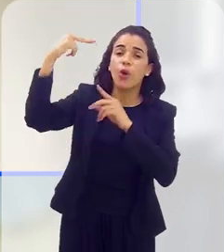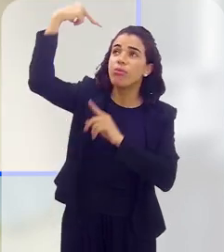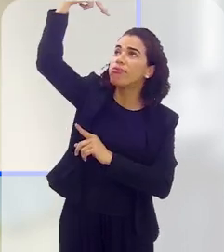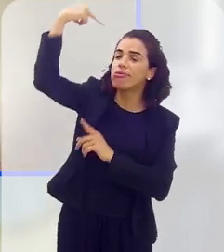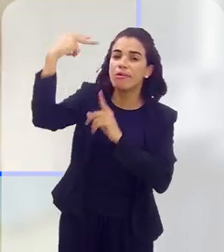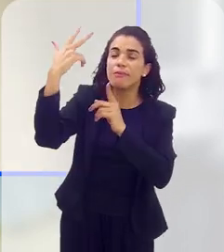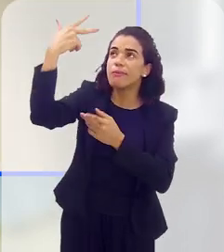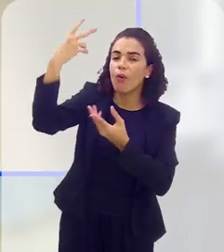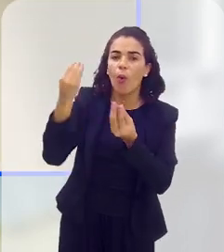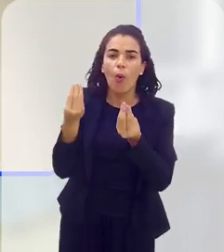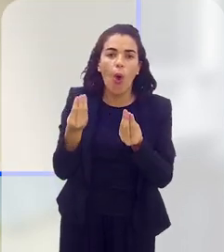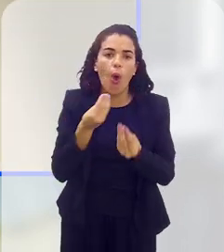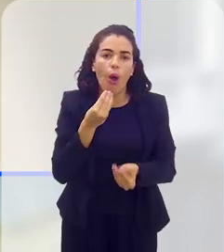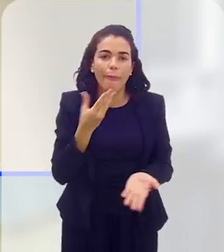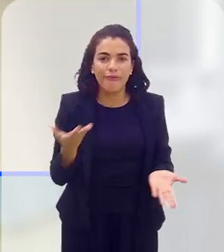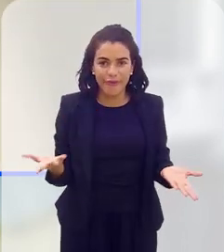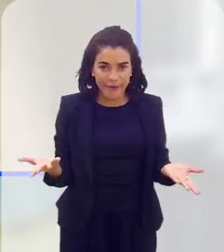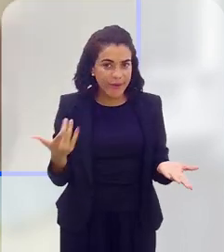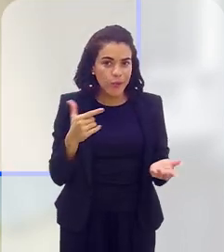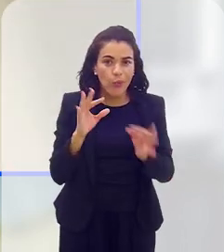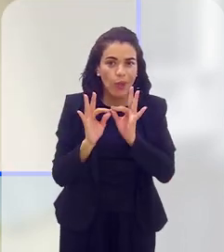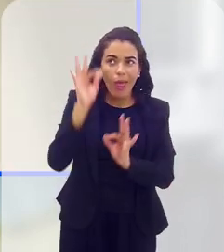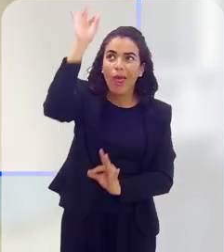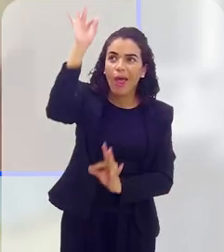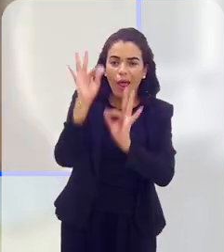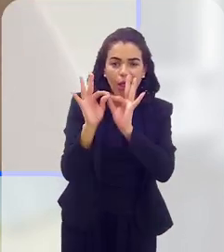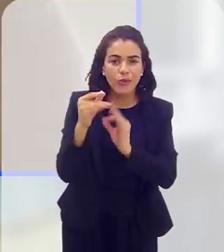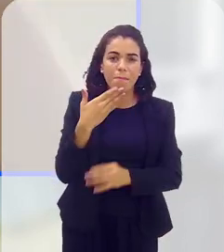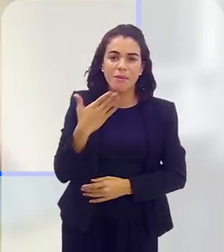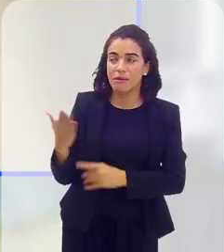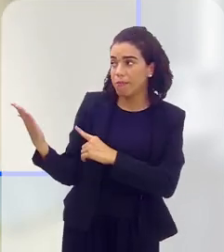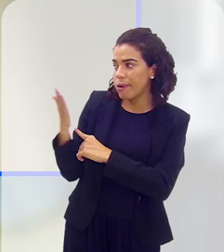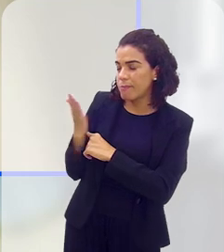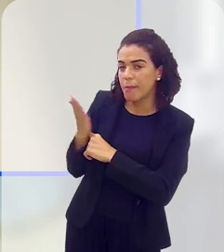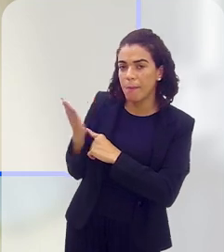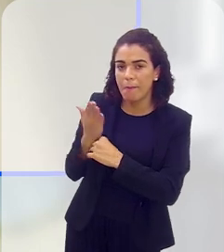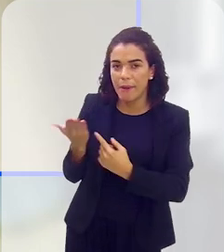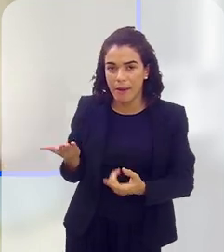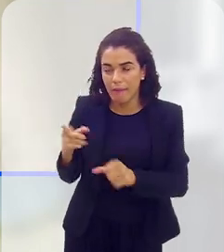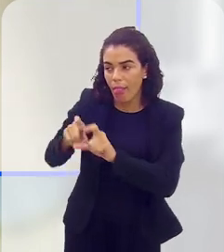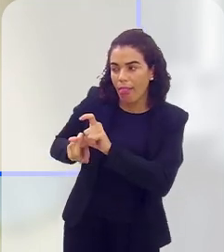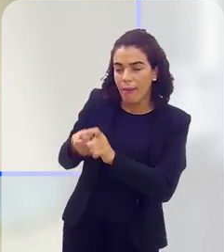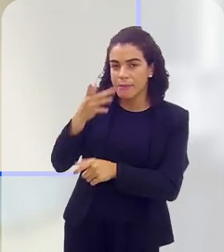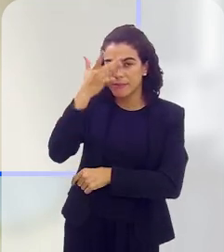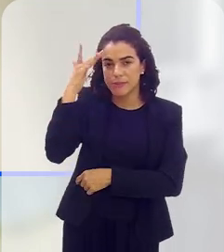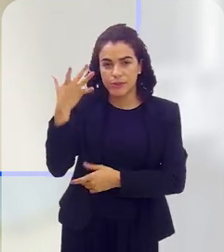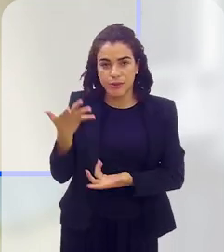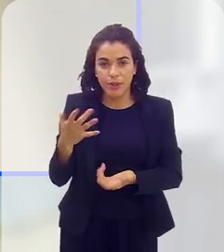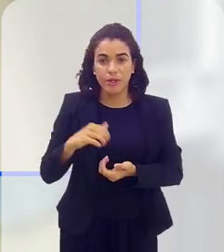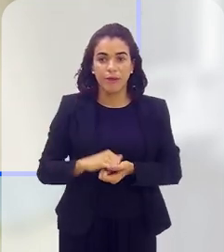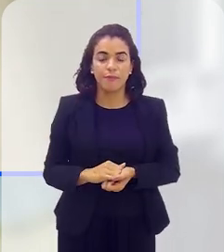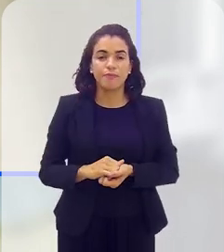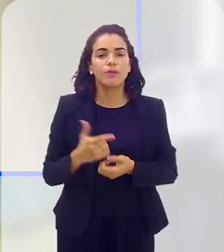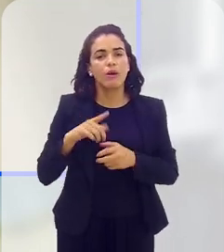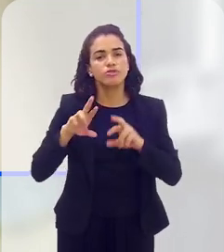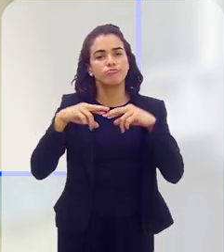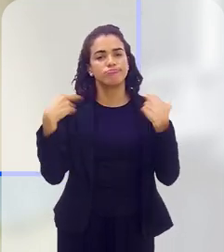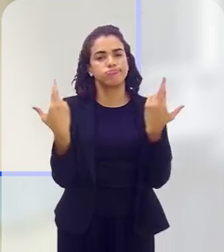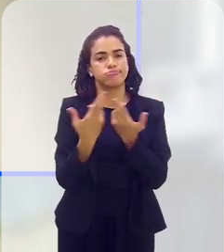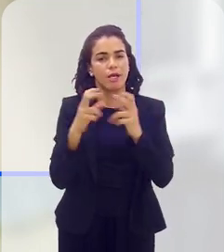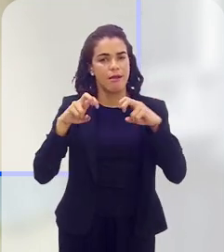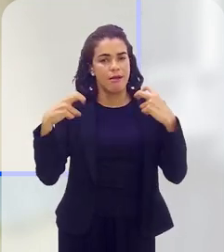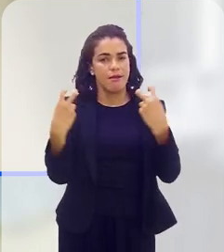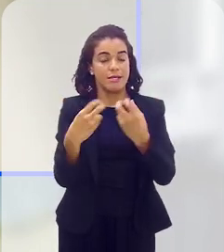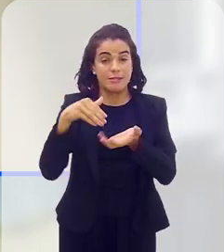dela que utilizava. Mas é lógico que ela não usava, porque ela não tinha altura, tinha que pedir terceiros. E aí, a gente fez uma reunião com